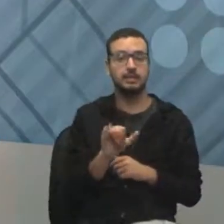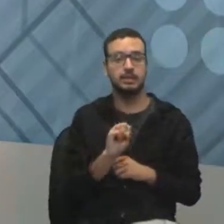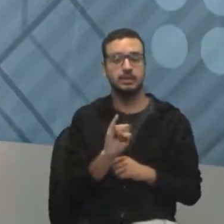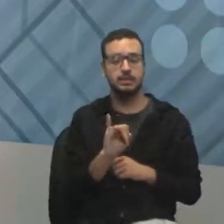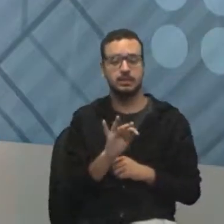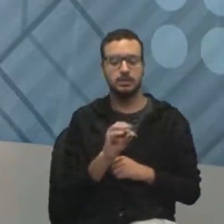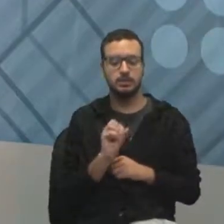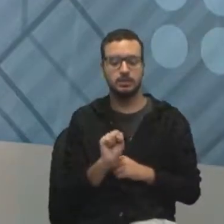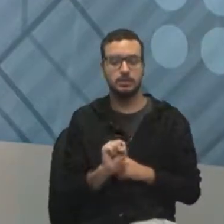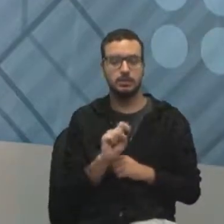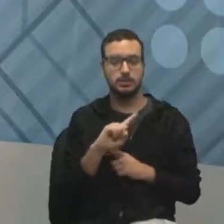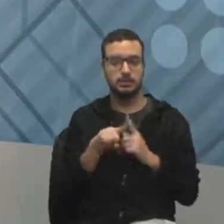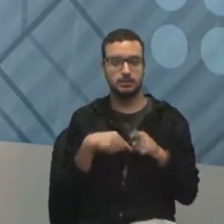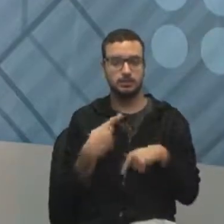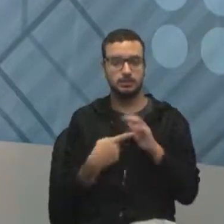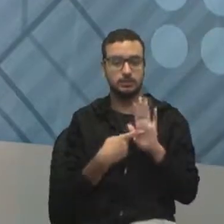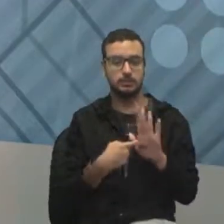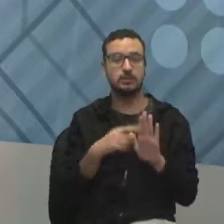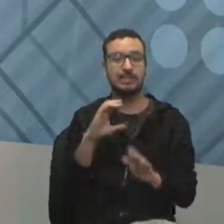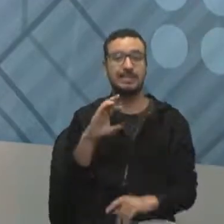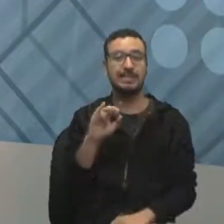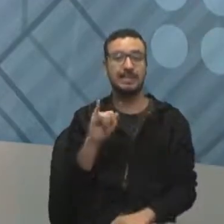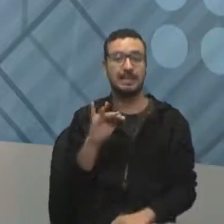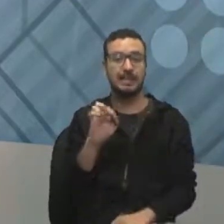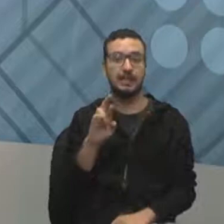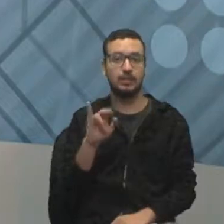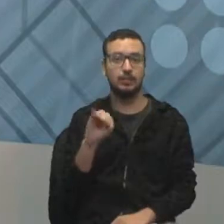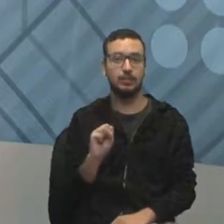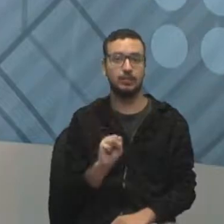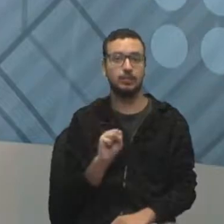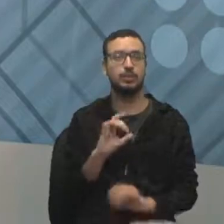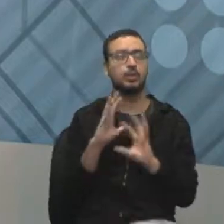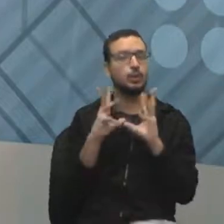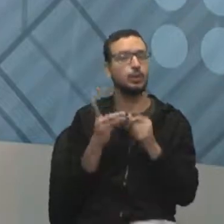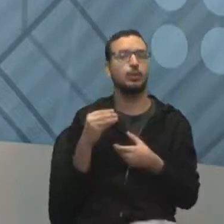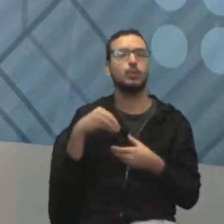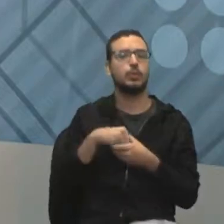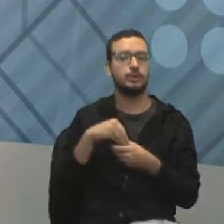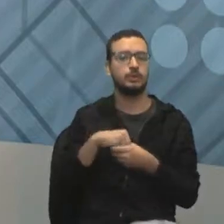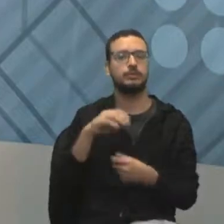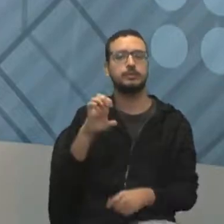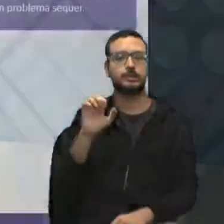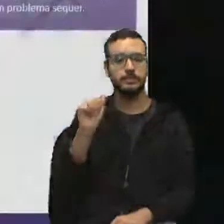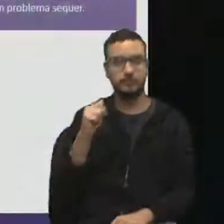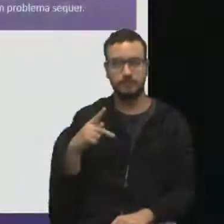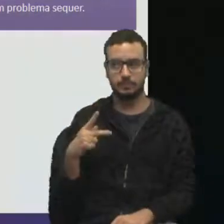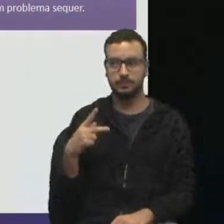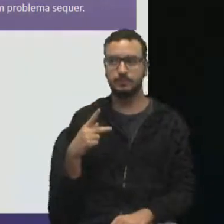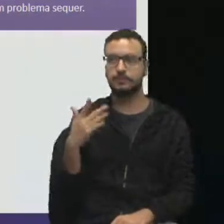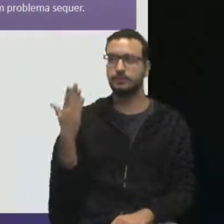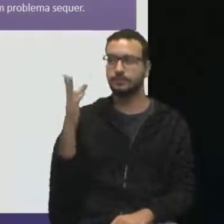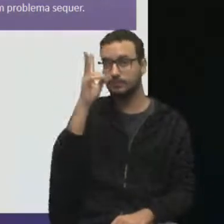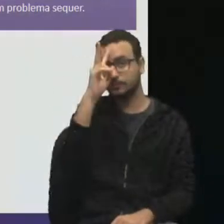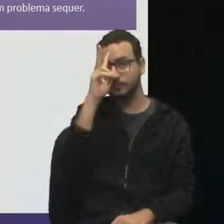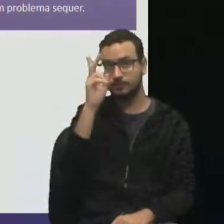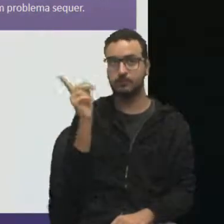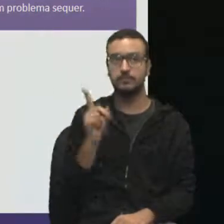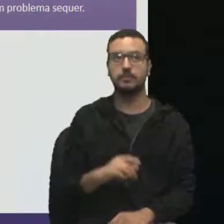critérios para que esses requisitos sejam cumpridos. E isso está tudo lá na nossa EEP. Olha só. Vamos relembrar?